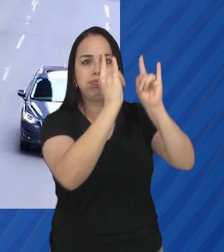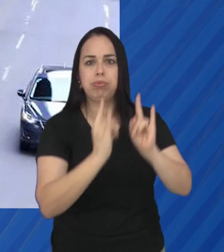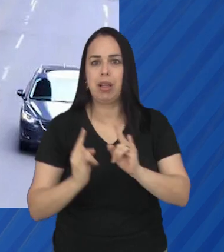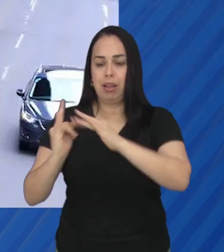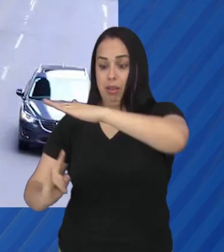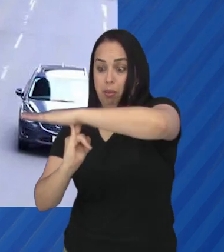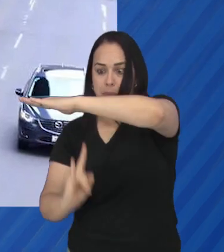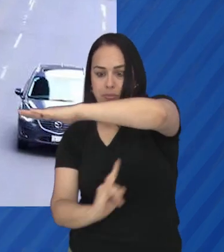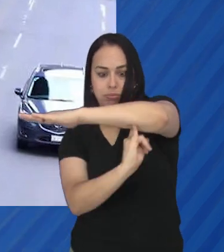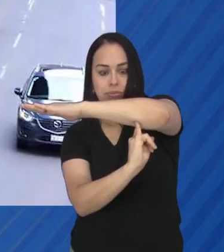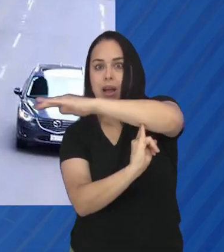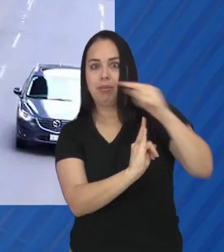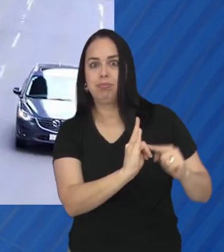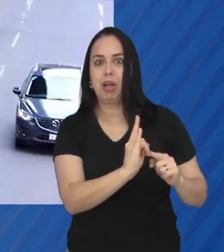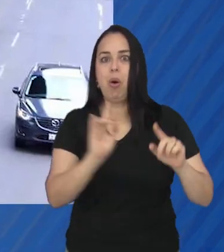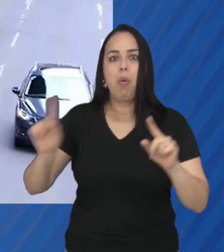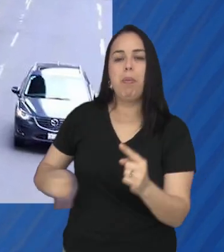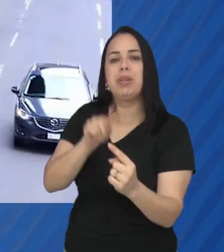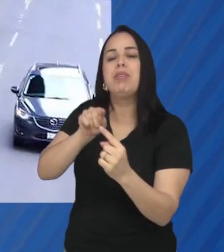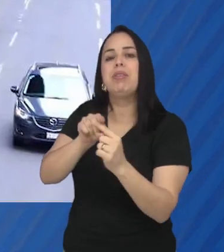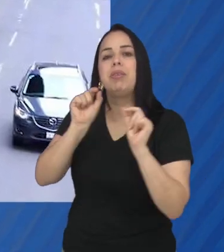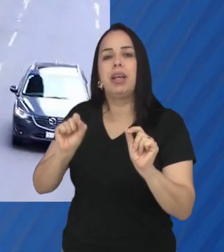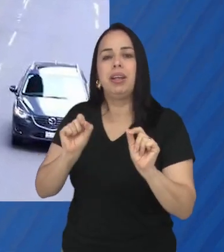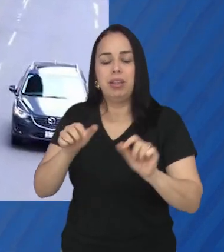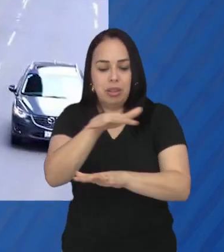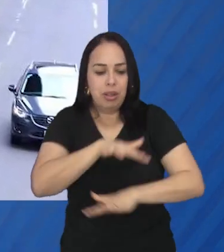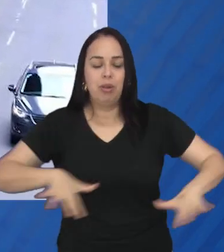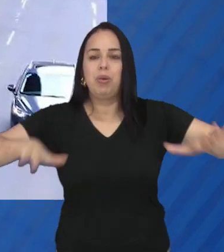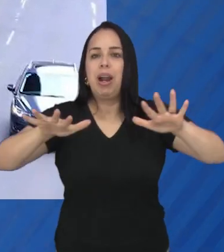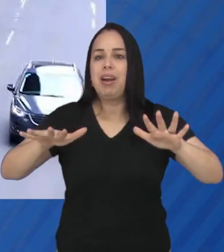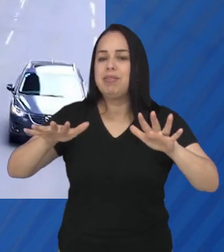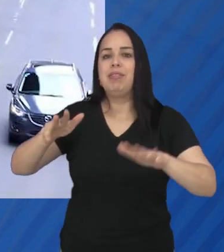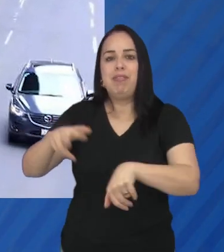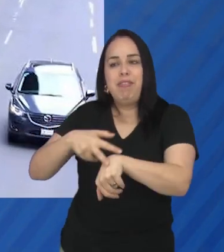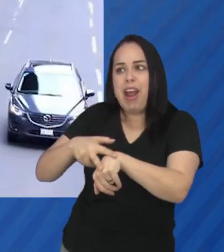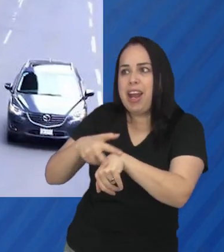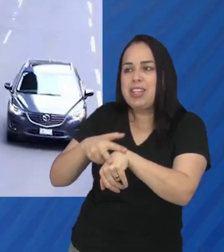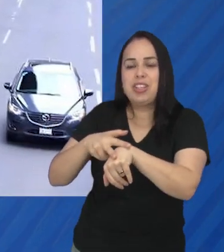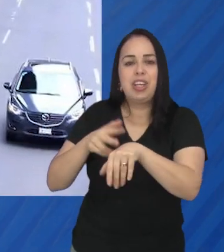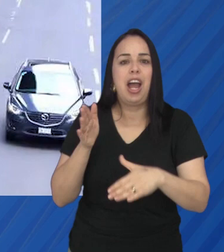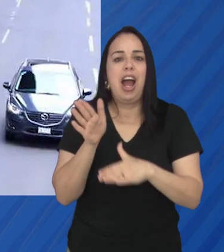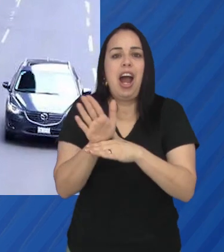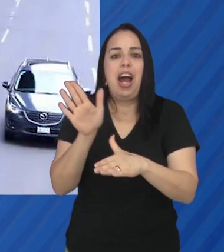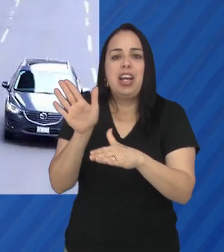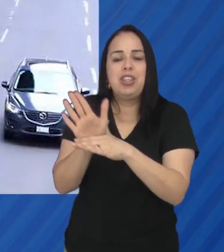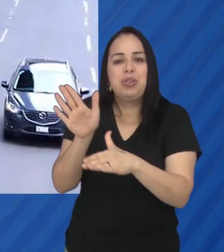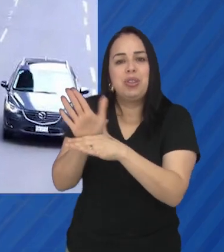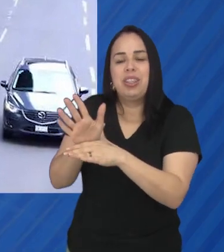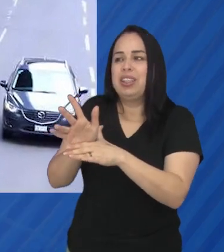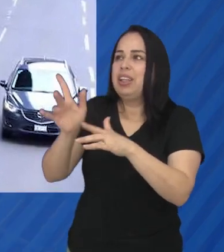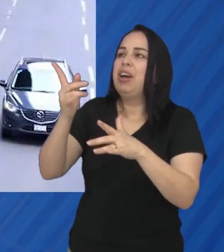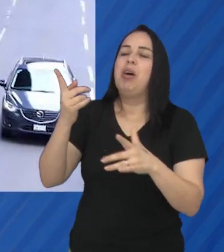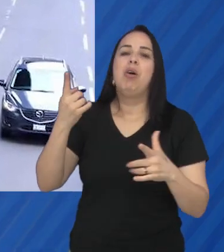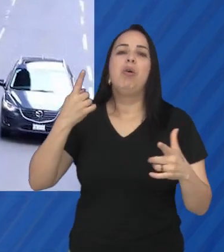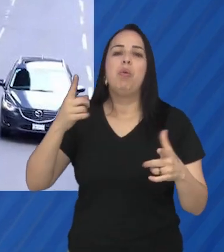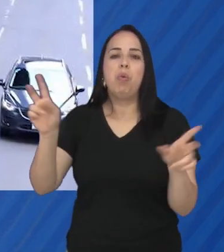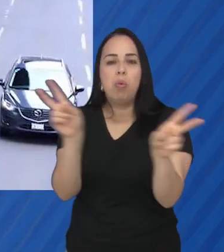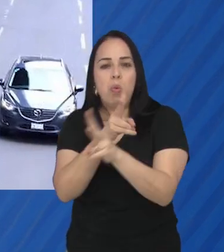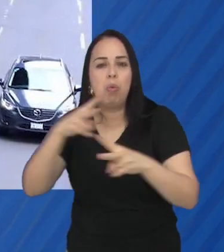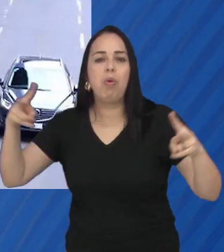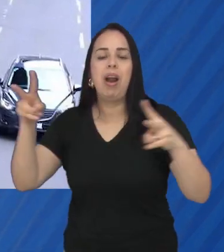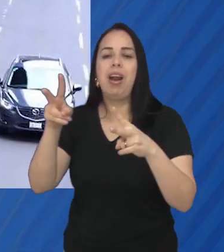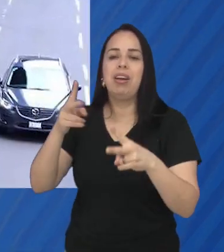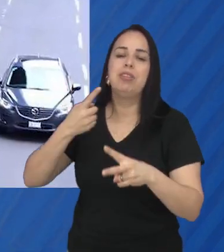verticais nos viadutos da cidade. O objetivo é criar espaços verdes para reduzir ilhas de calor e a poluição,